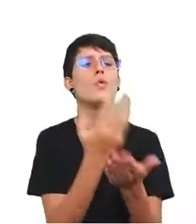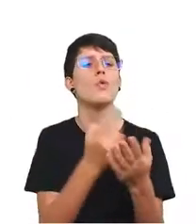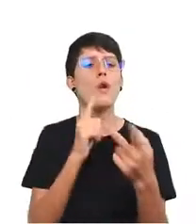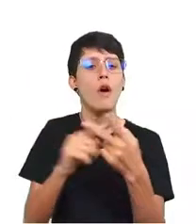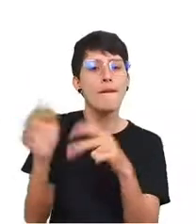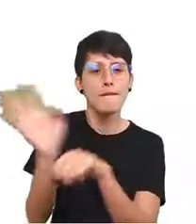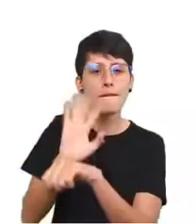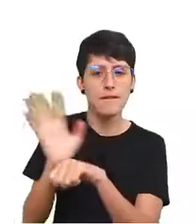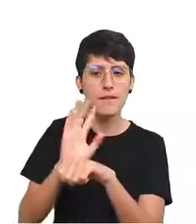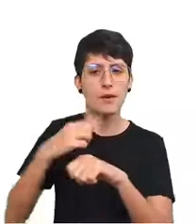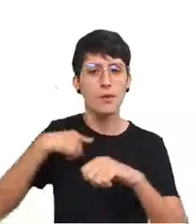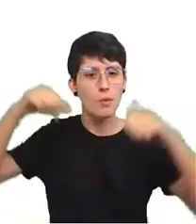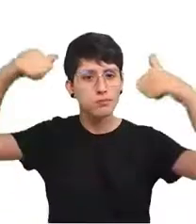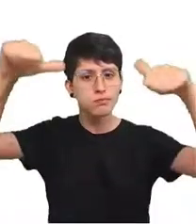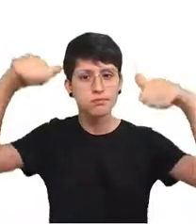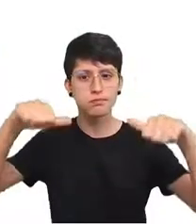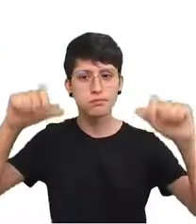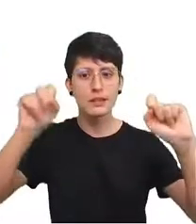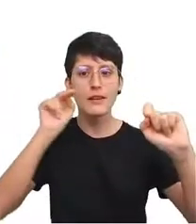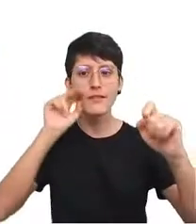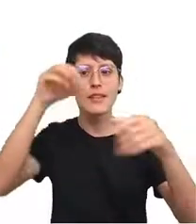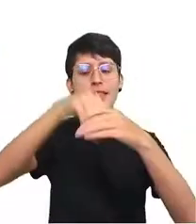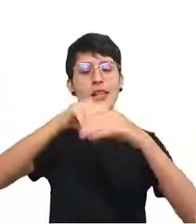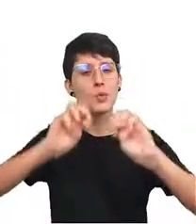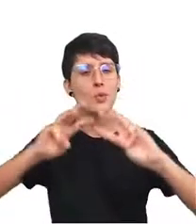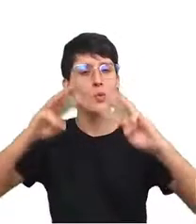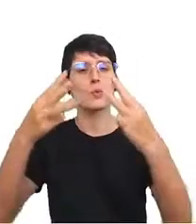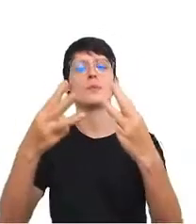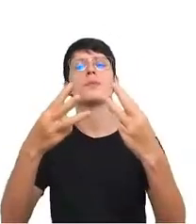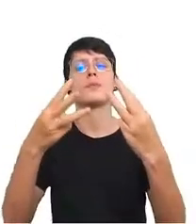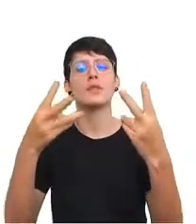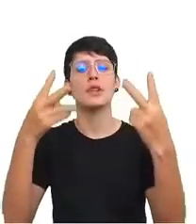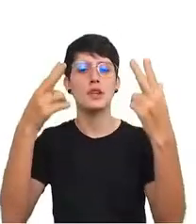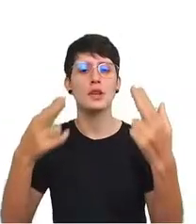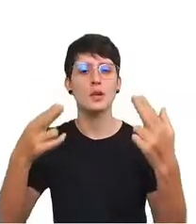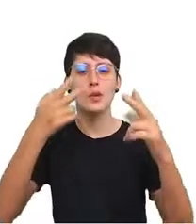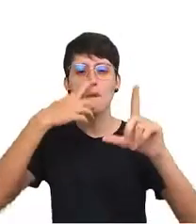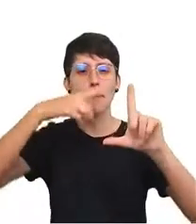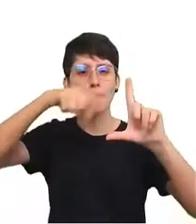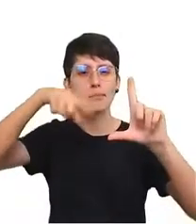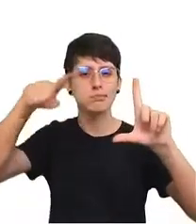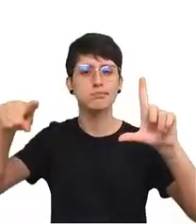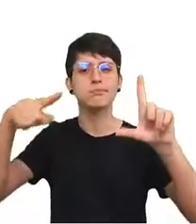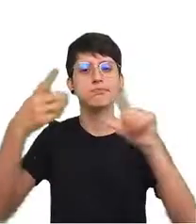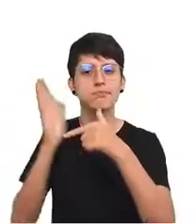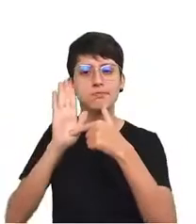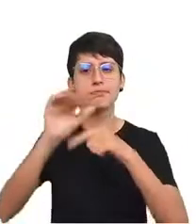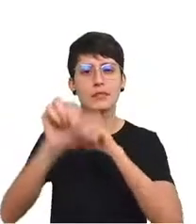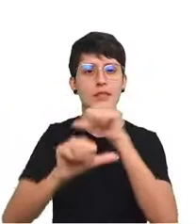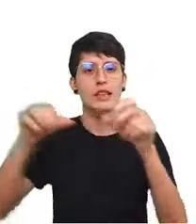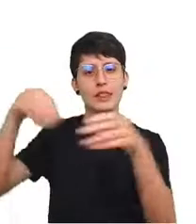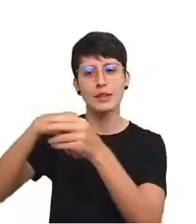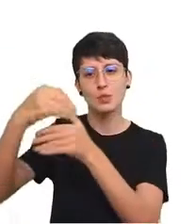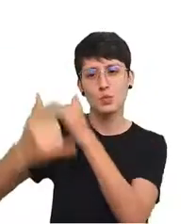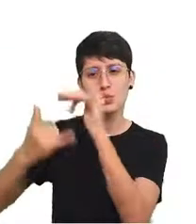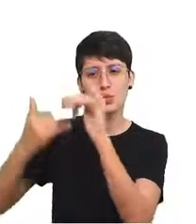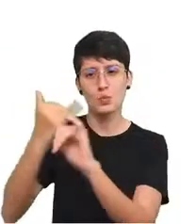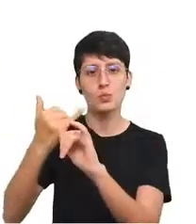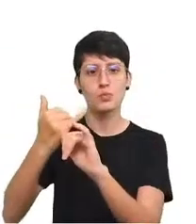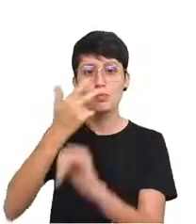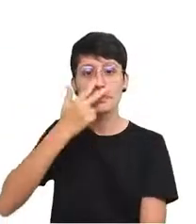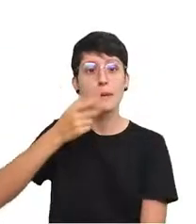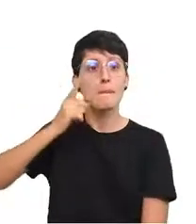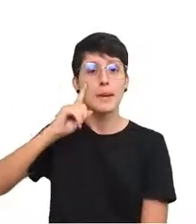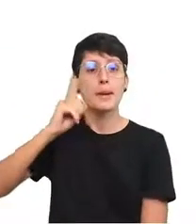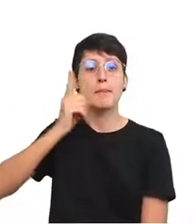capa que vocês podem ver aqui no slide, assim como um gráfico atualizado online, atualizado diariamente,